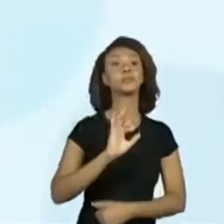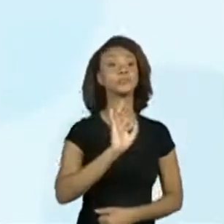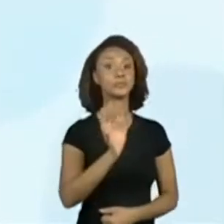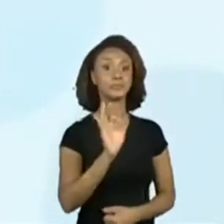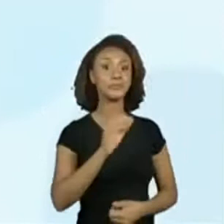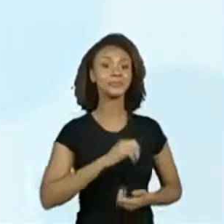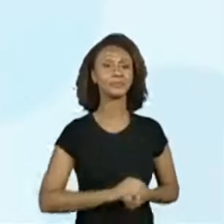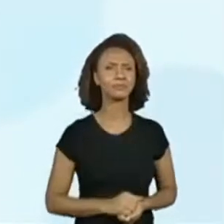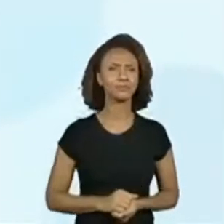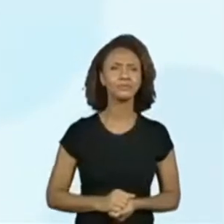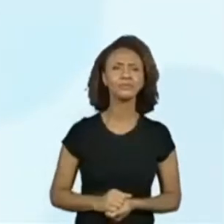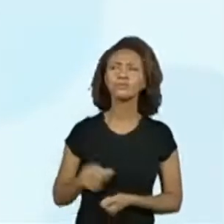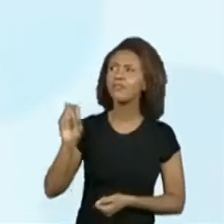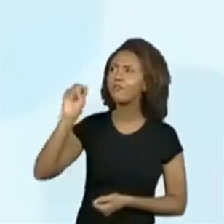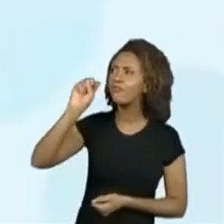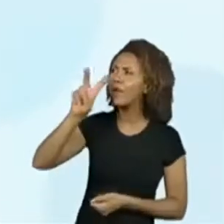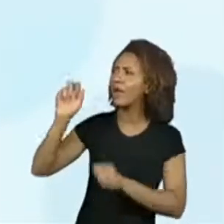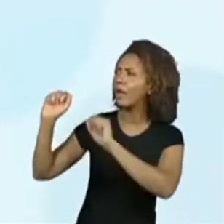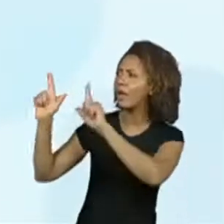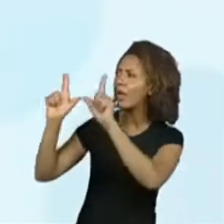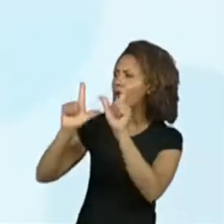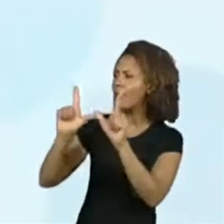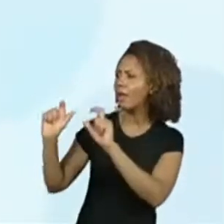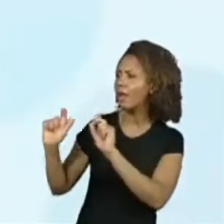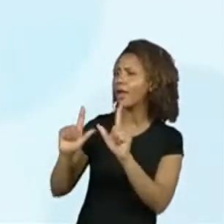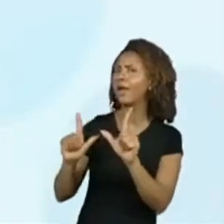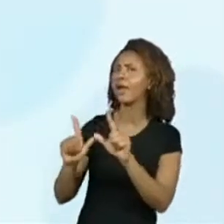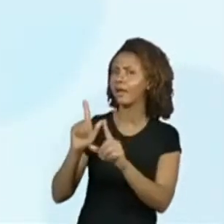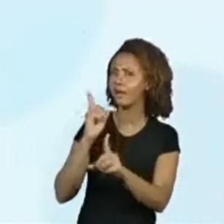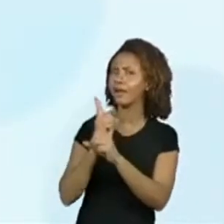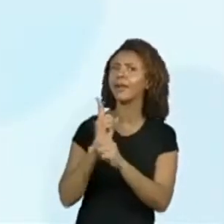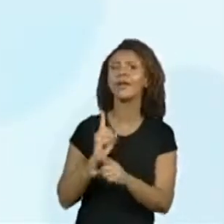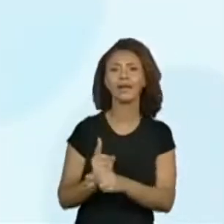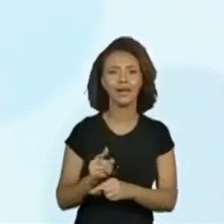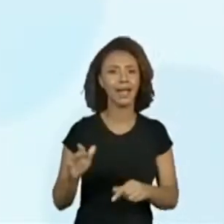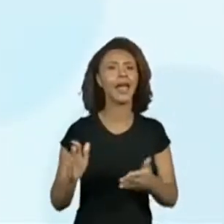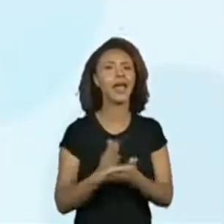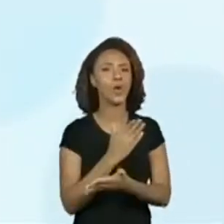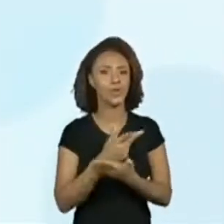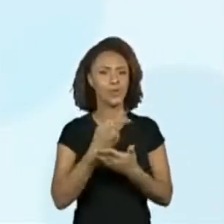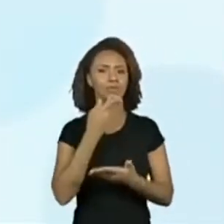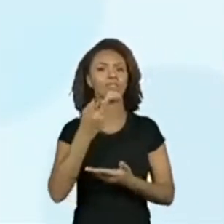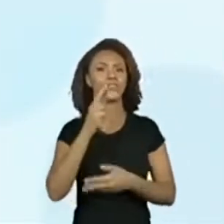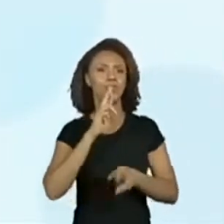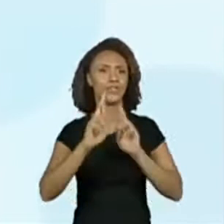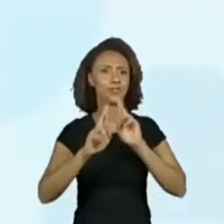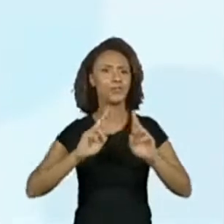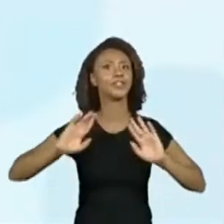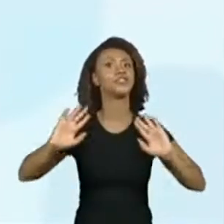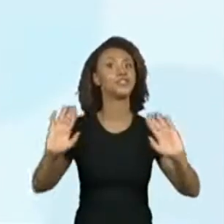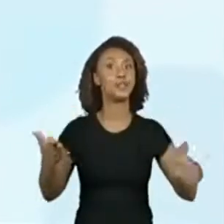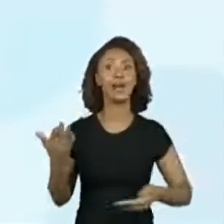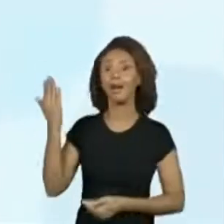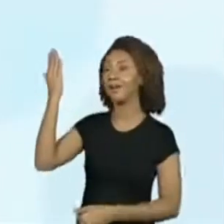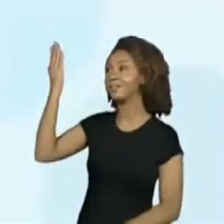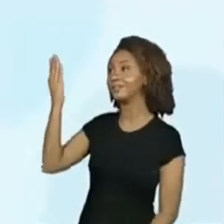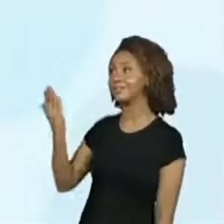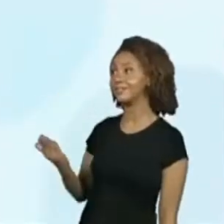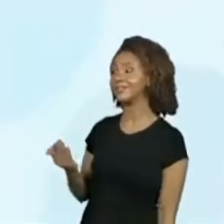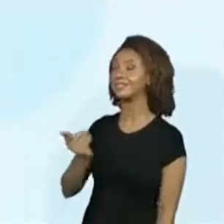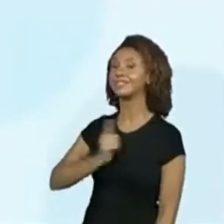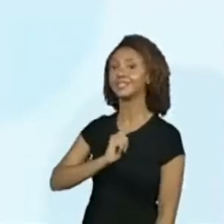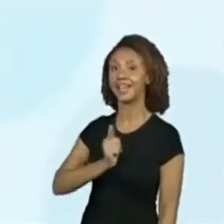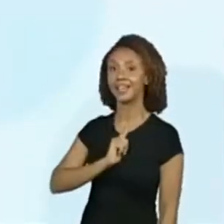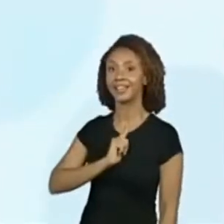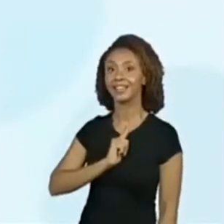Será que só pelas imagens eles já conseguem identificar? Apesar que eles deram várias dicas bacanas. Isso. E muitas das dicas que eles falaram aparecem aí, né?